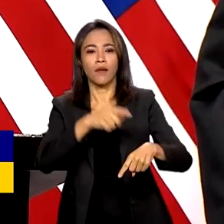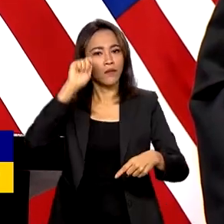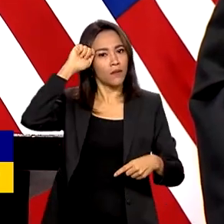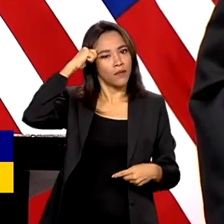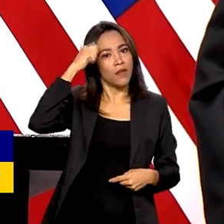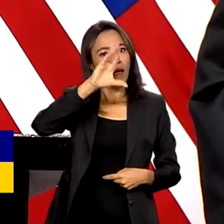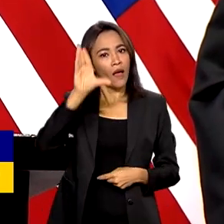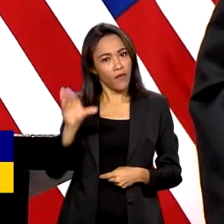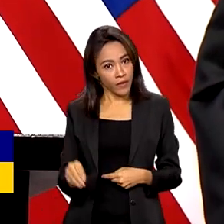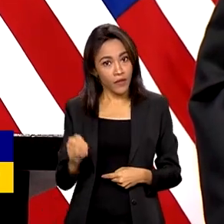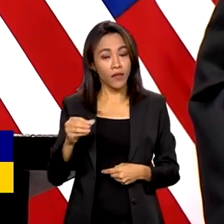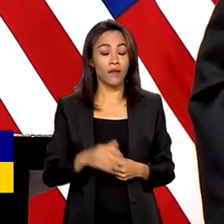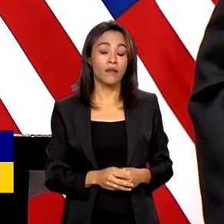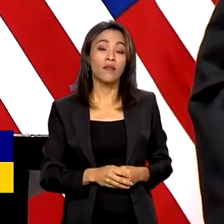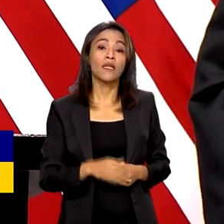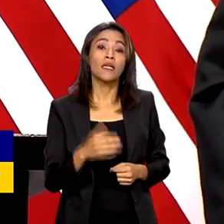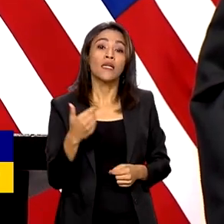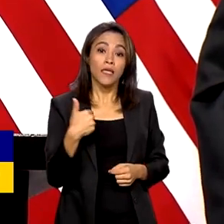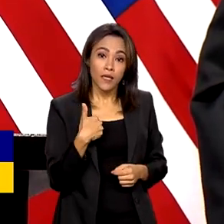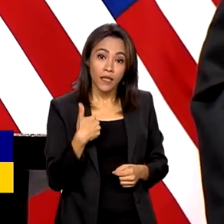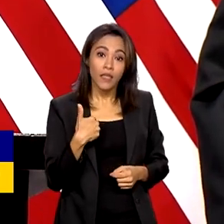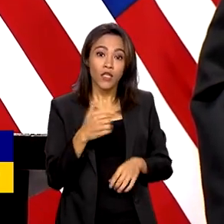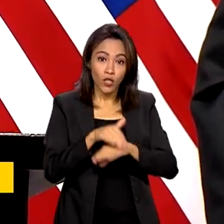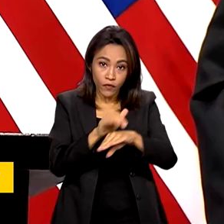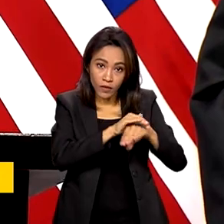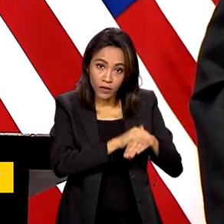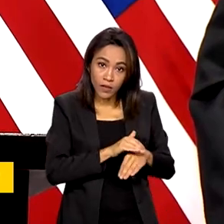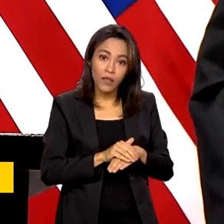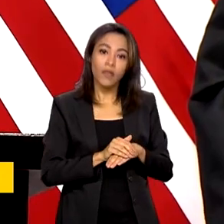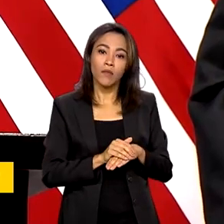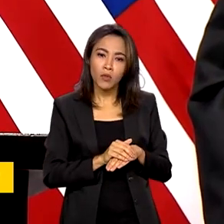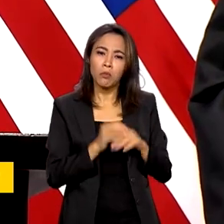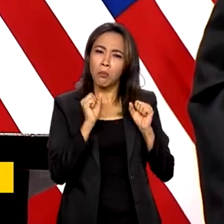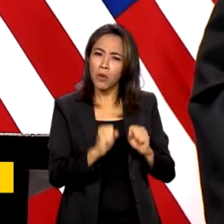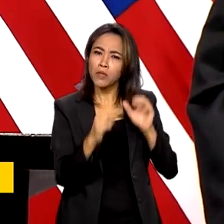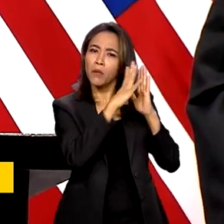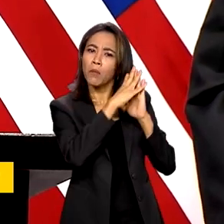comunidades. E eu ouso dizer que o que fizemos no JPR pode ser um modelo para os países do mundo.